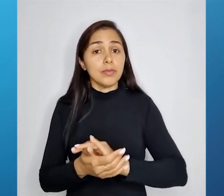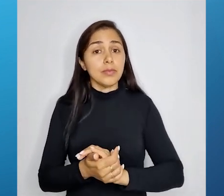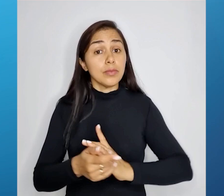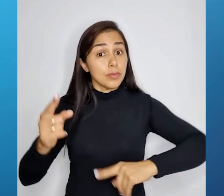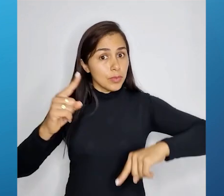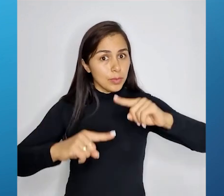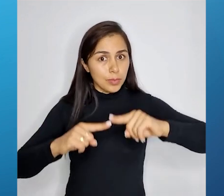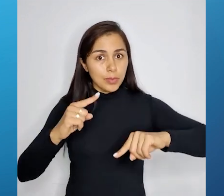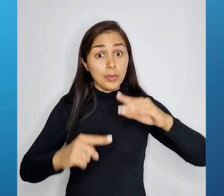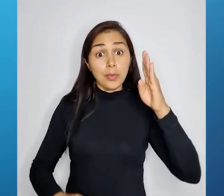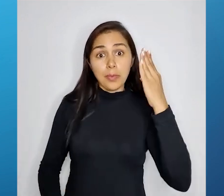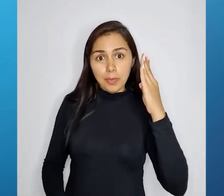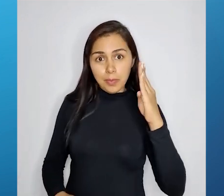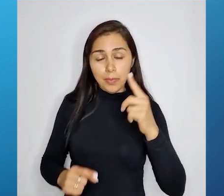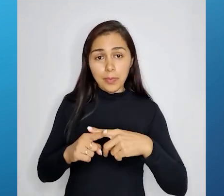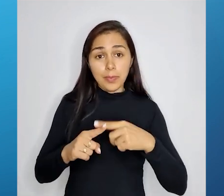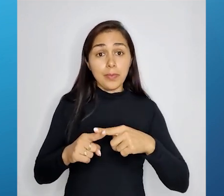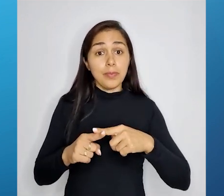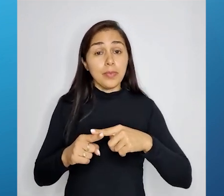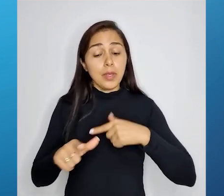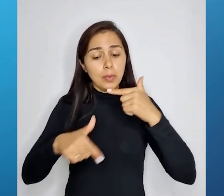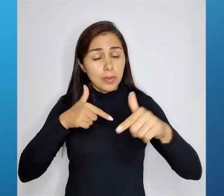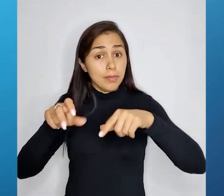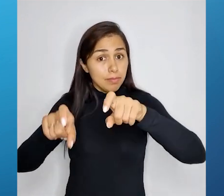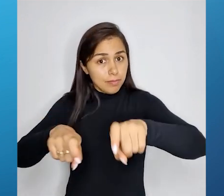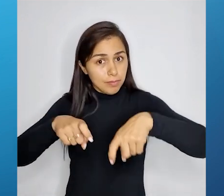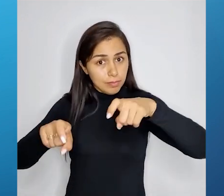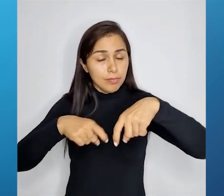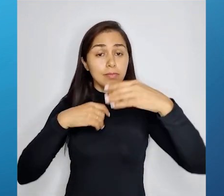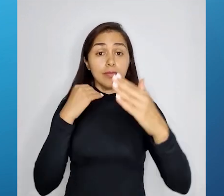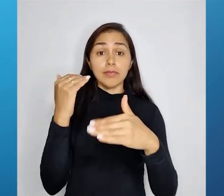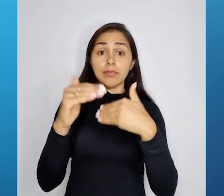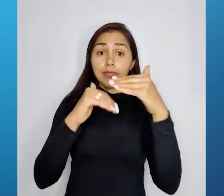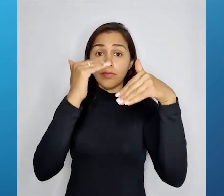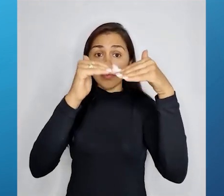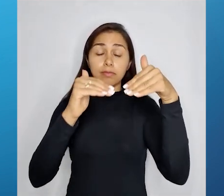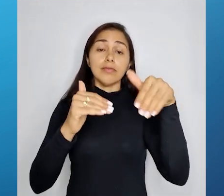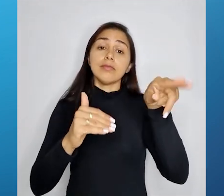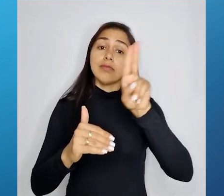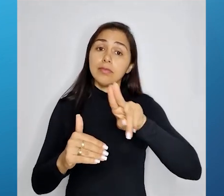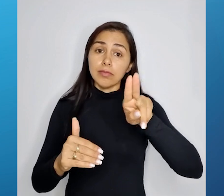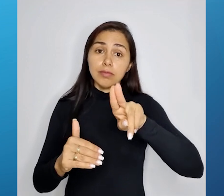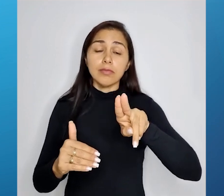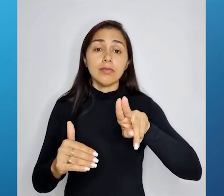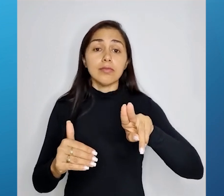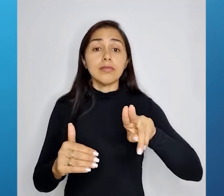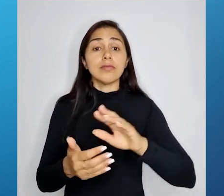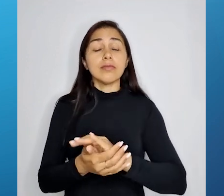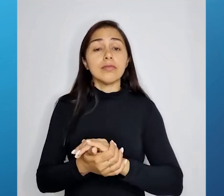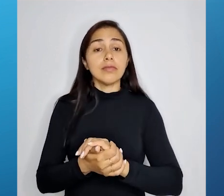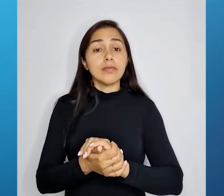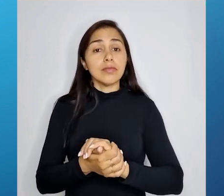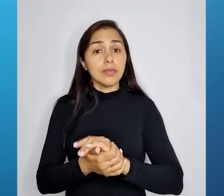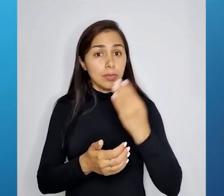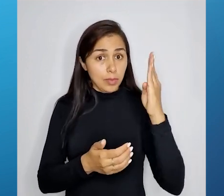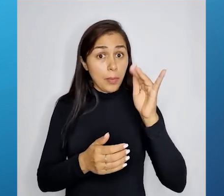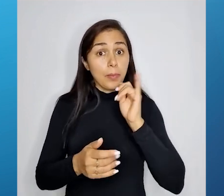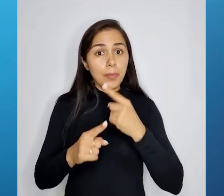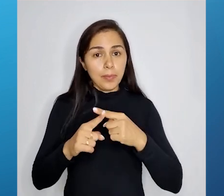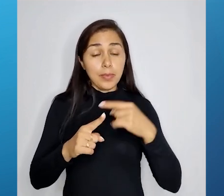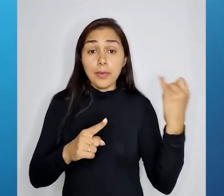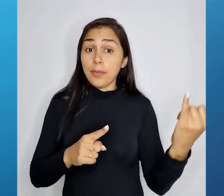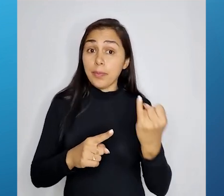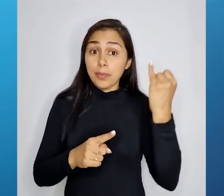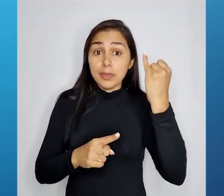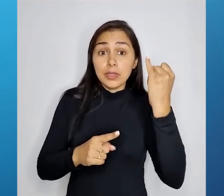OGM. Nós sabemos que hoje a agricultura tem avançado muito em relação à parte biológica, como substituir esses produtos químicos por